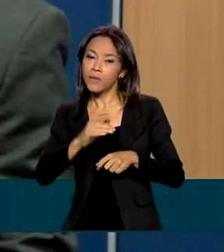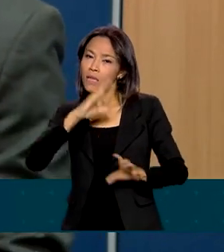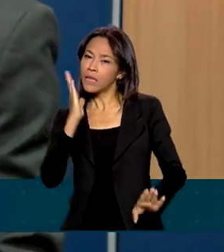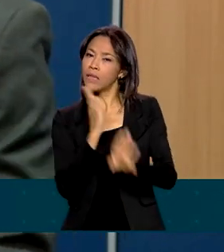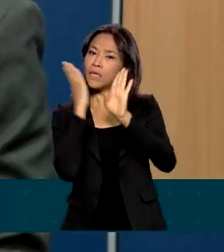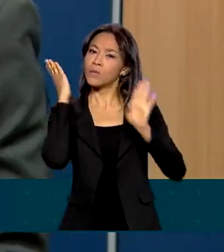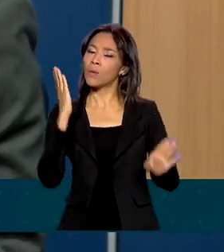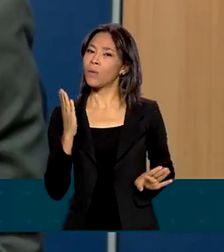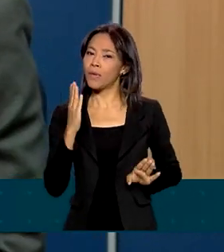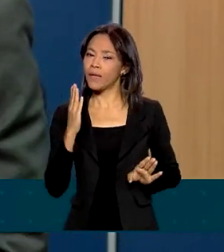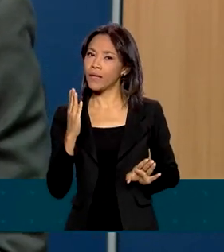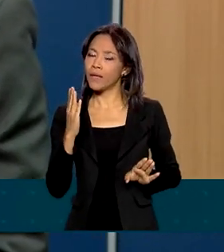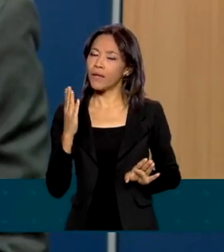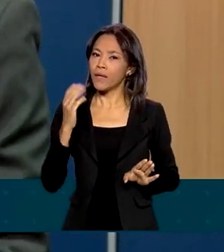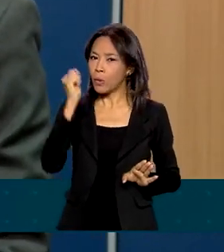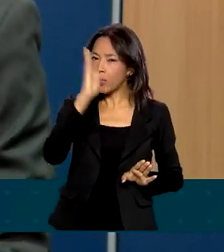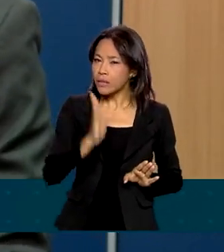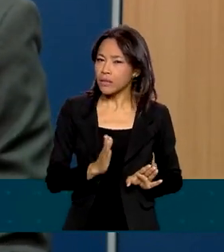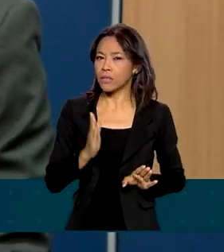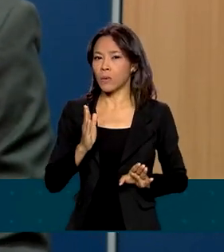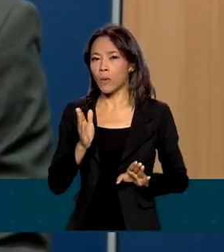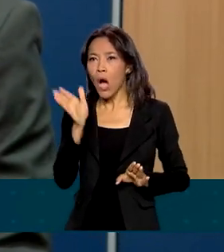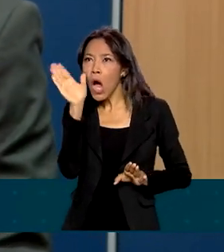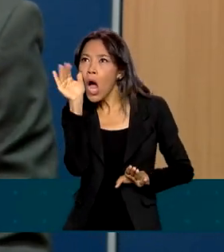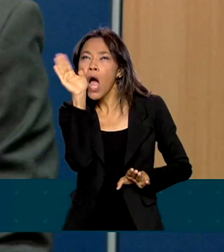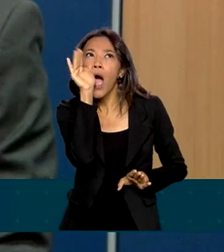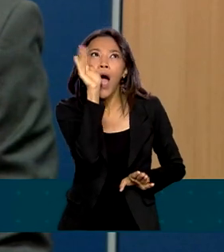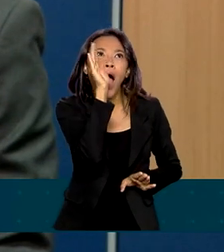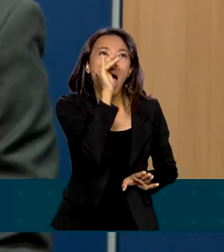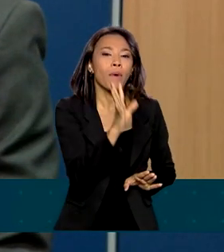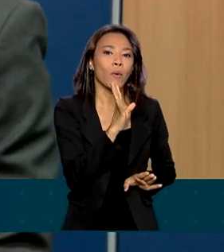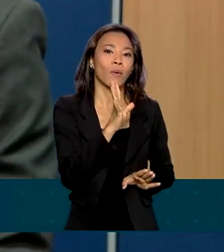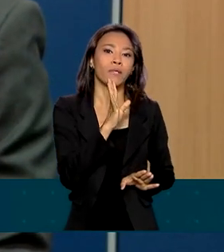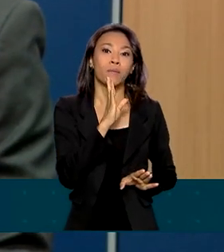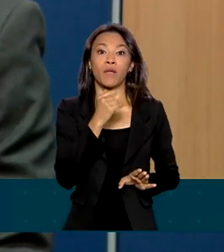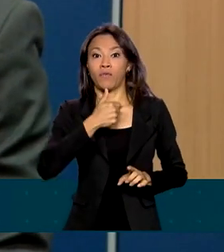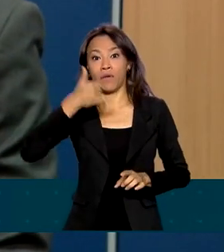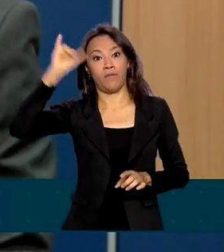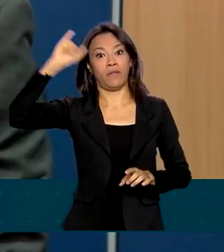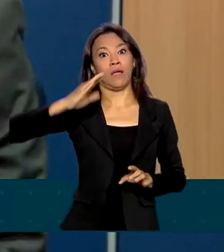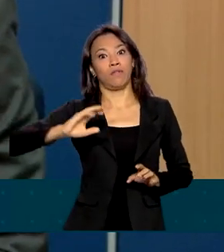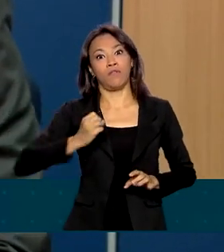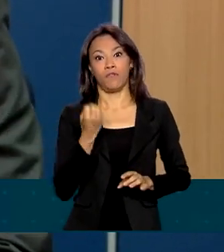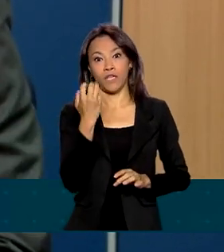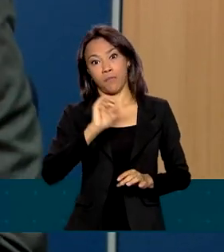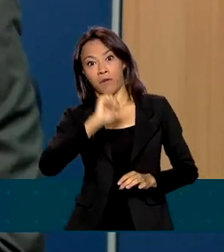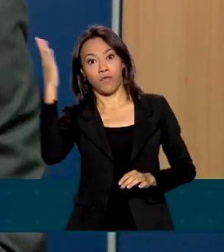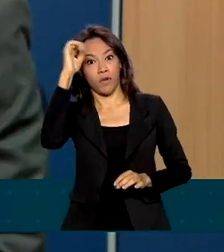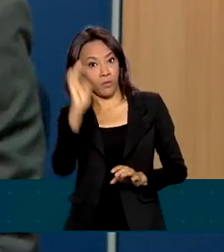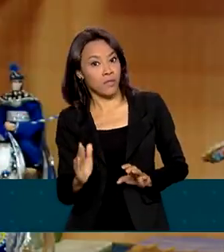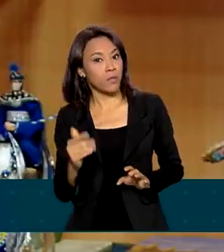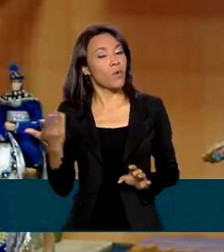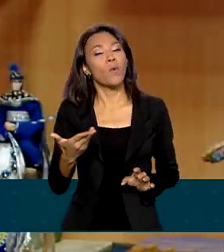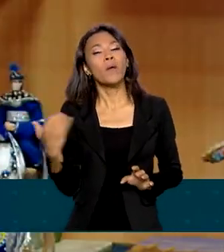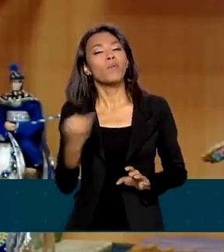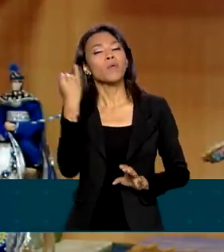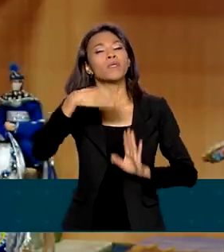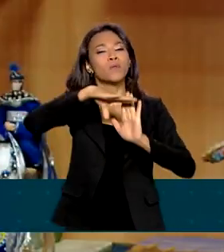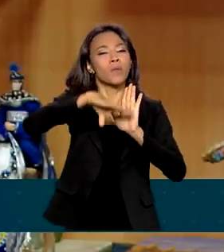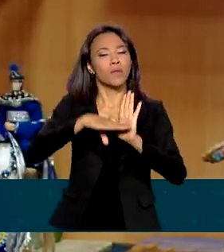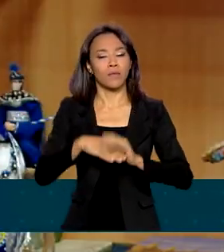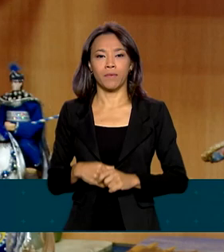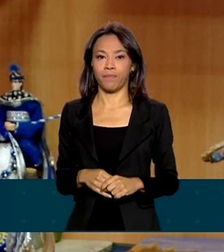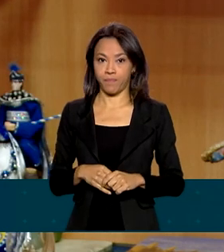descobrir o nosso país. Um dos programas que estimula é o Viagem pelo Brasil. Qual a importância do programa nesse momento? O nosso turismo